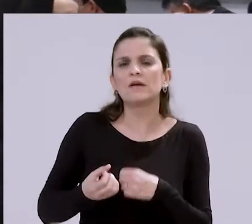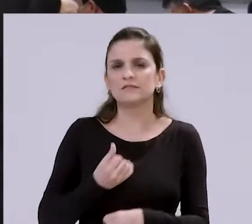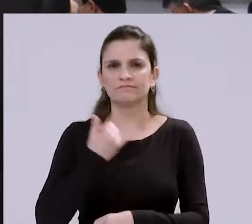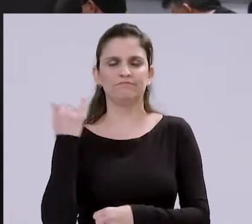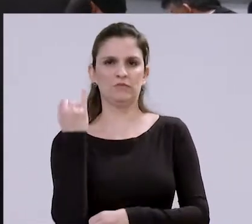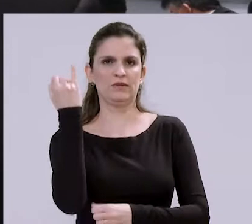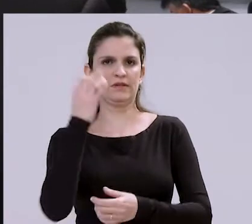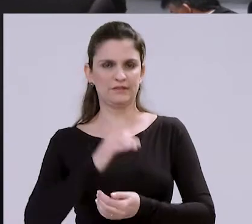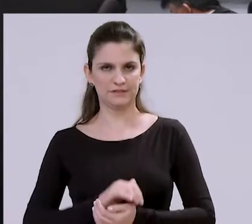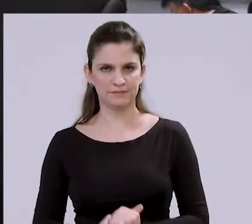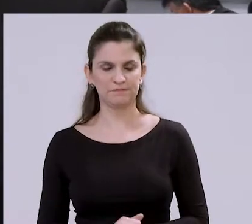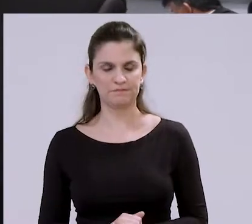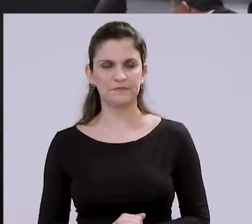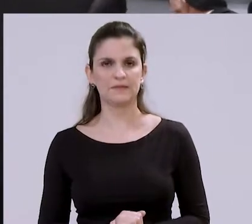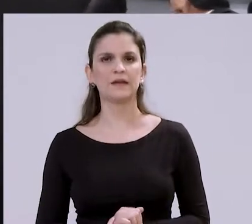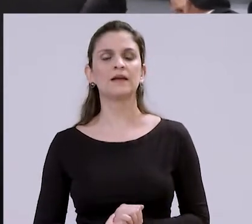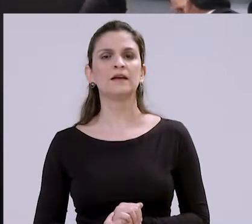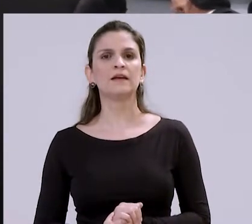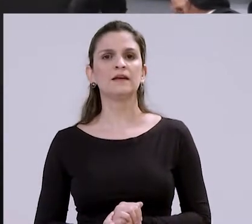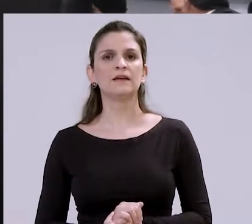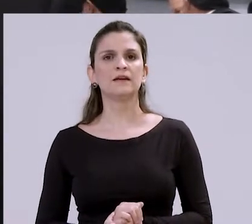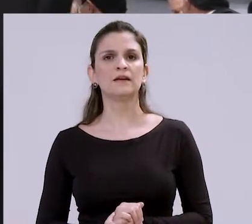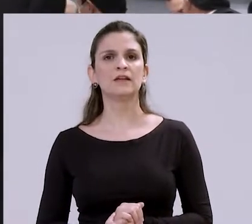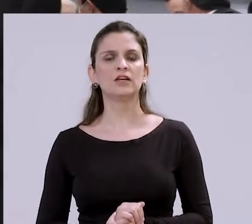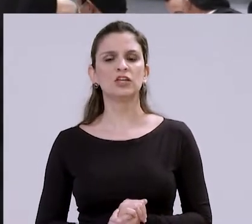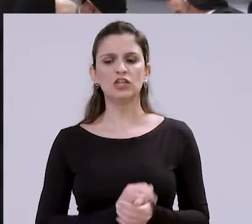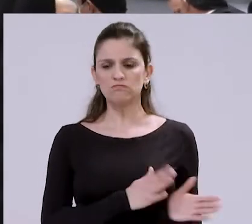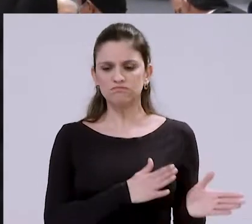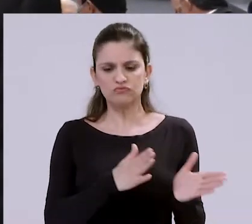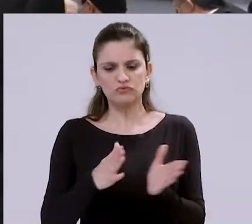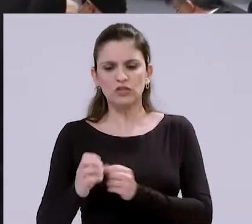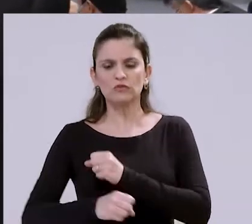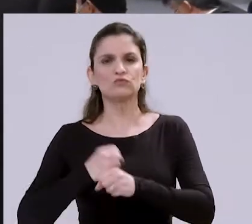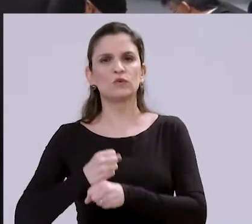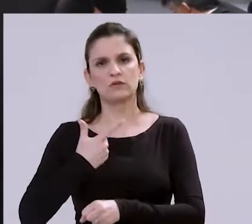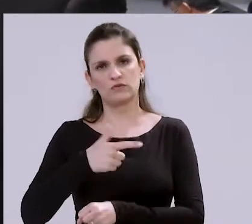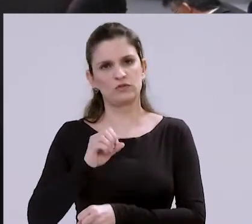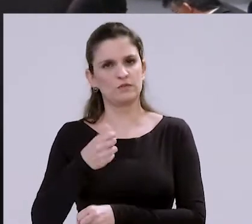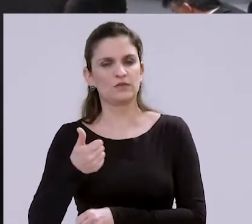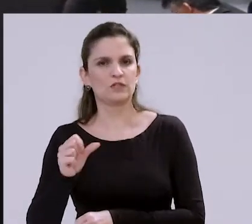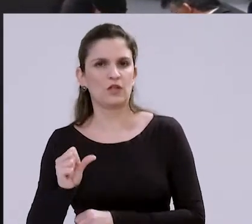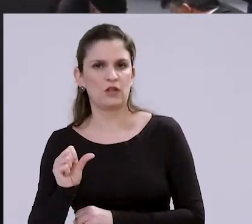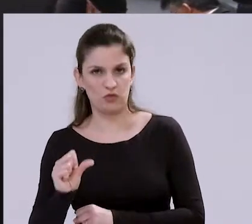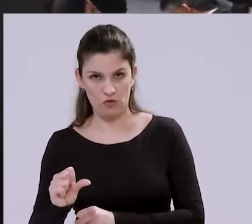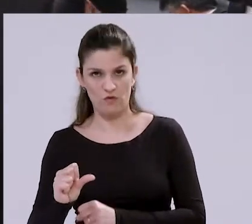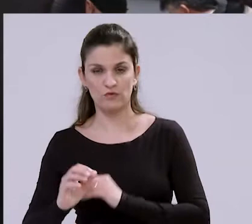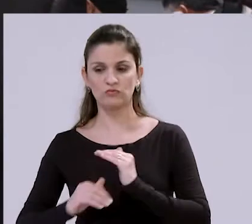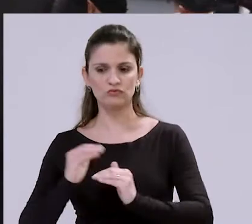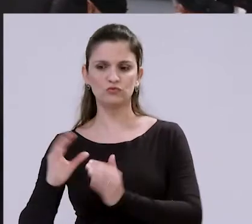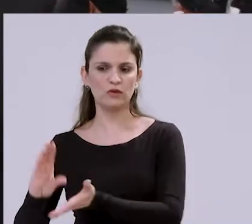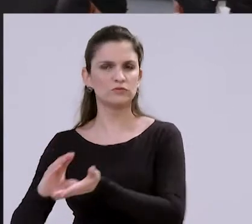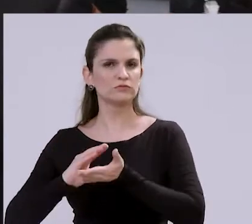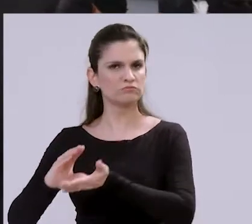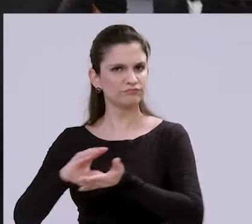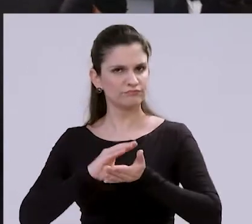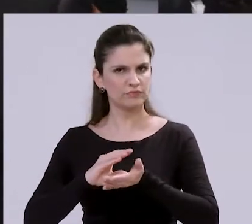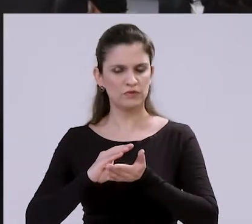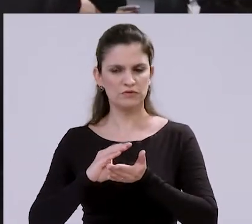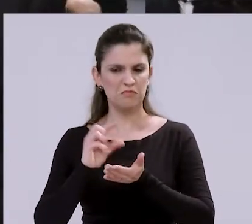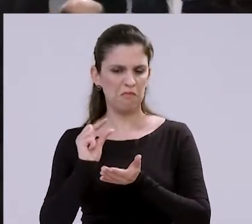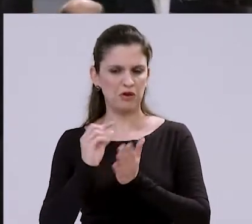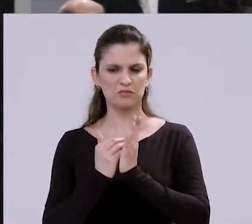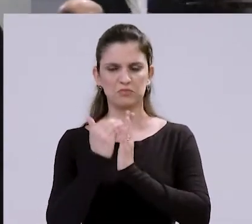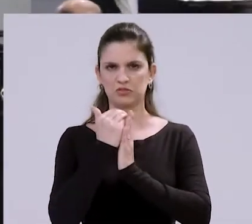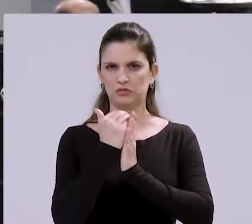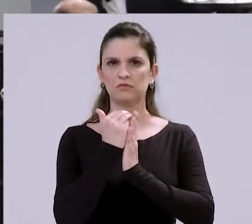venha no mesmo nível que vem em 2019. Ou se acrescer, nós sonho que venha uma crescente bem pequena.